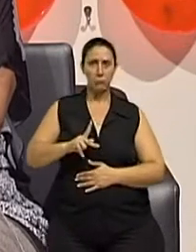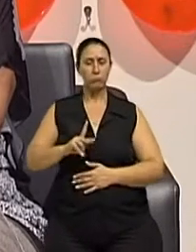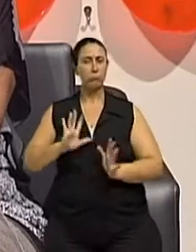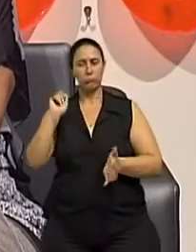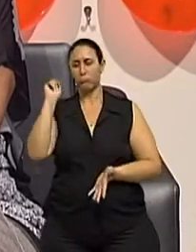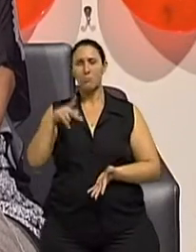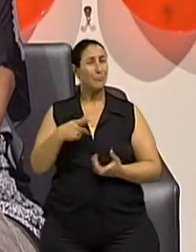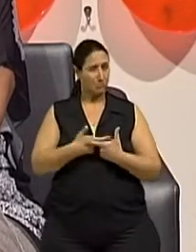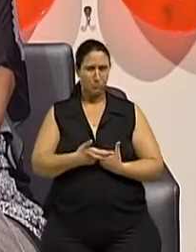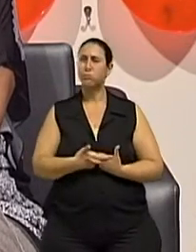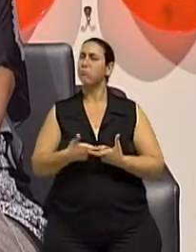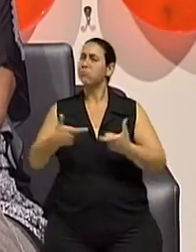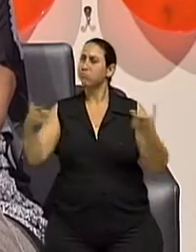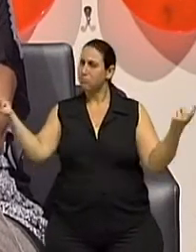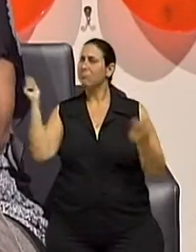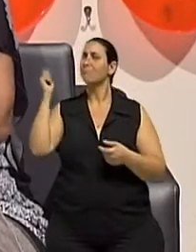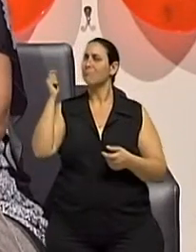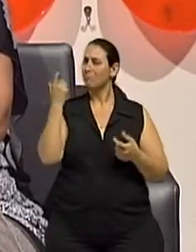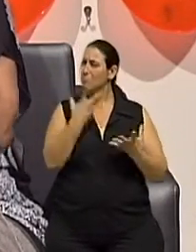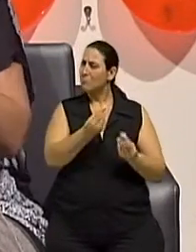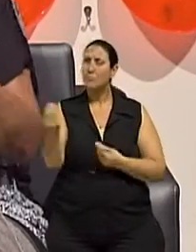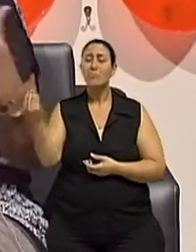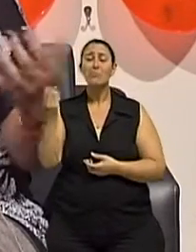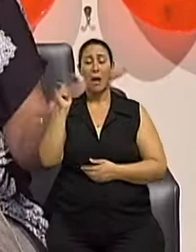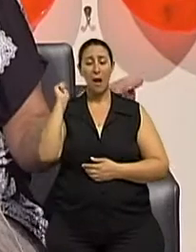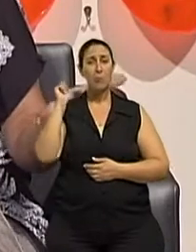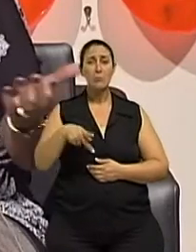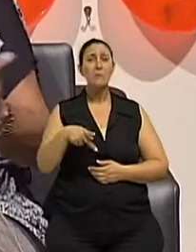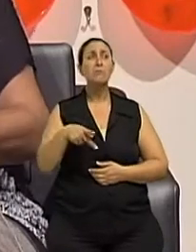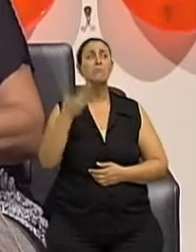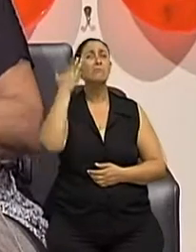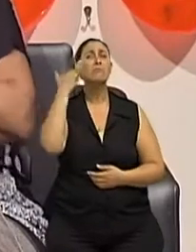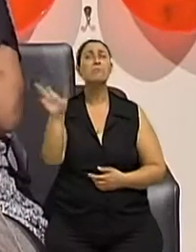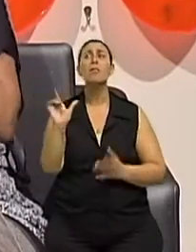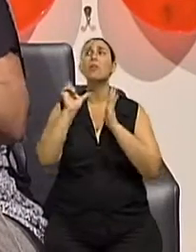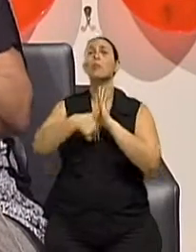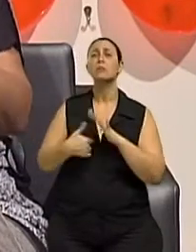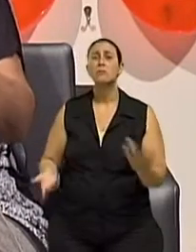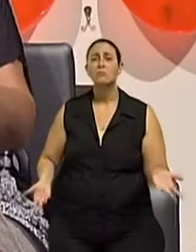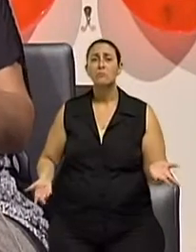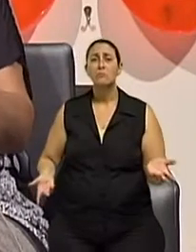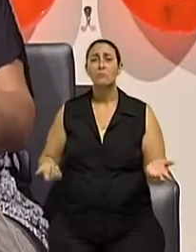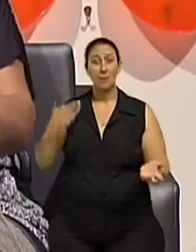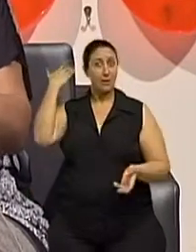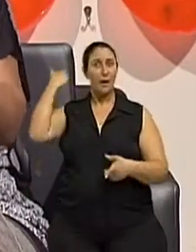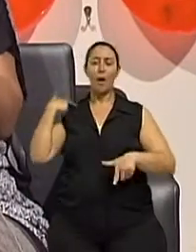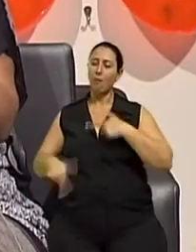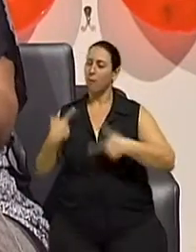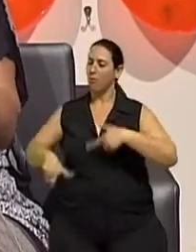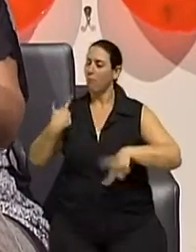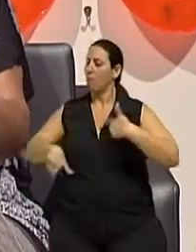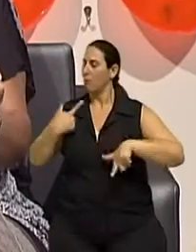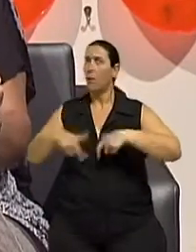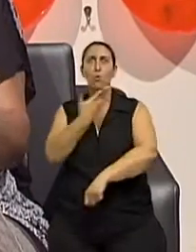uma parcela enorme, a gente sabe, que ficam perdidos, não sabem o que fazer da vida, mas que a vida era o trabalho. A vida era